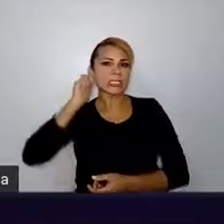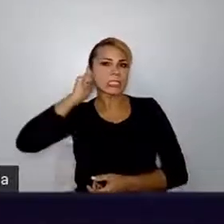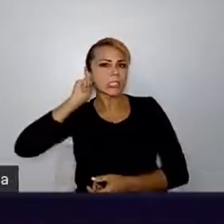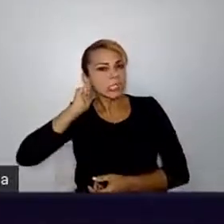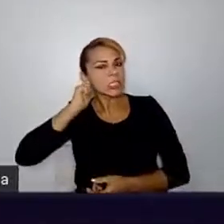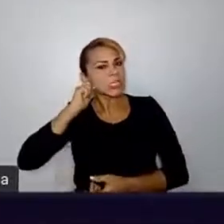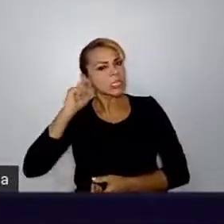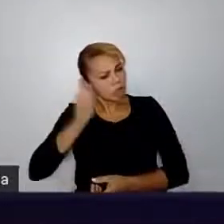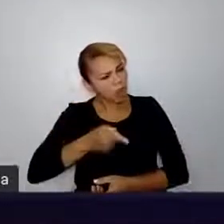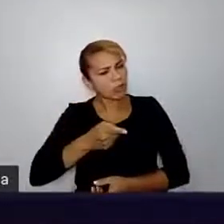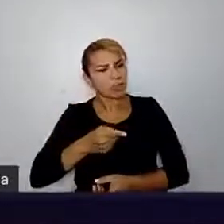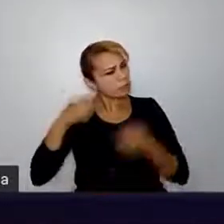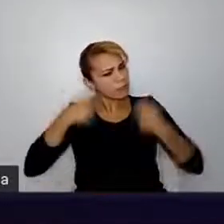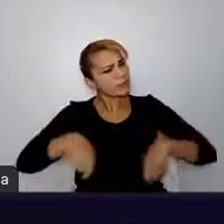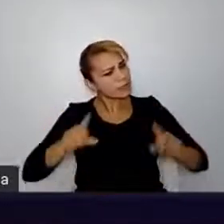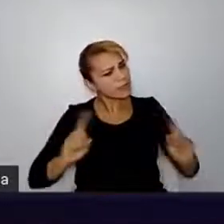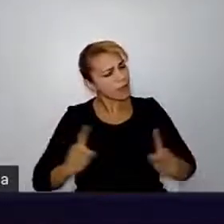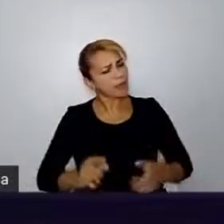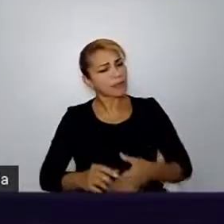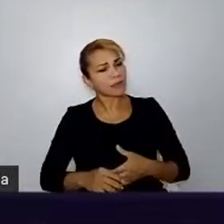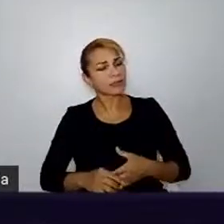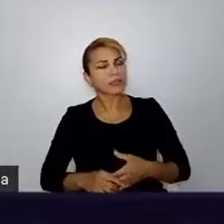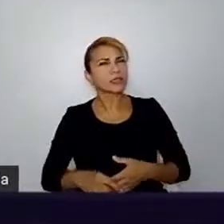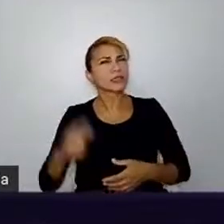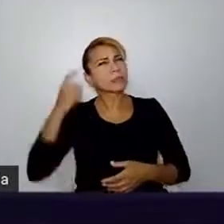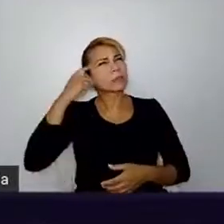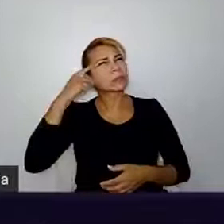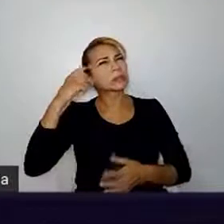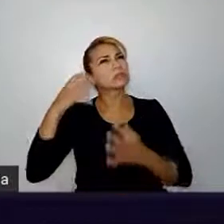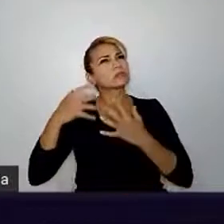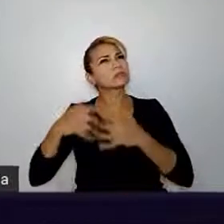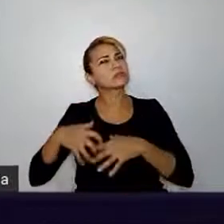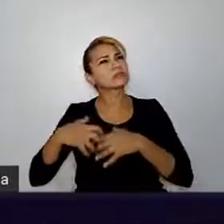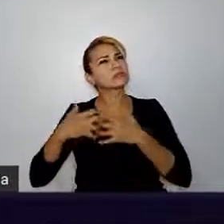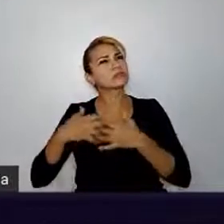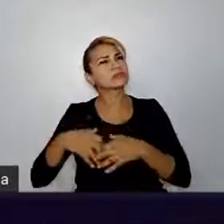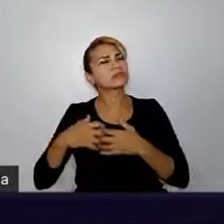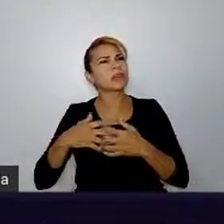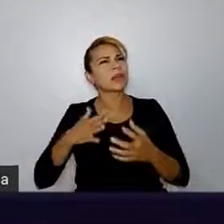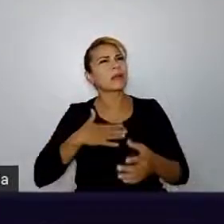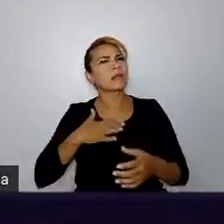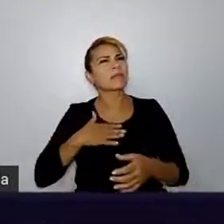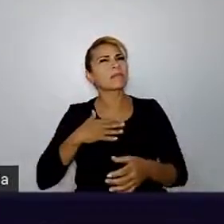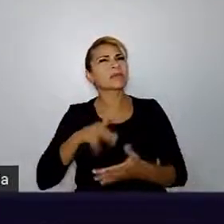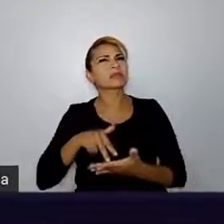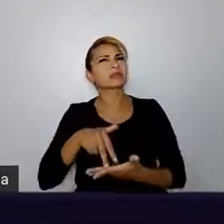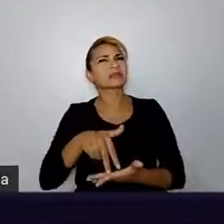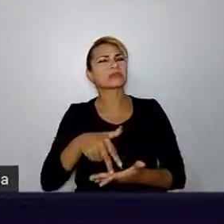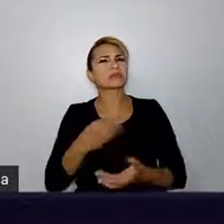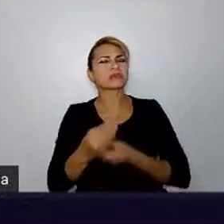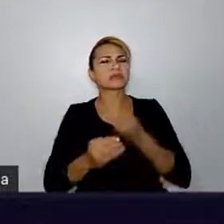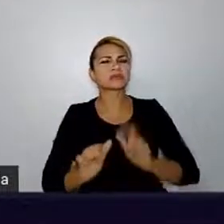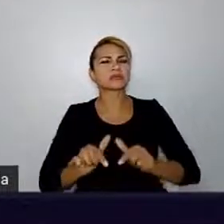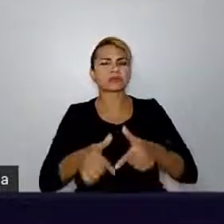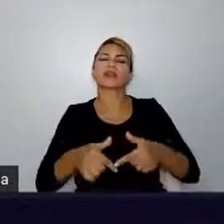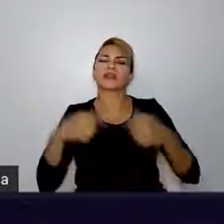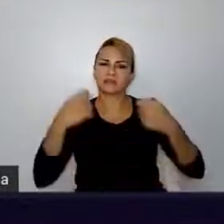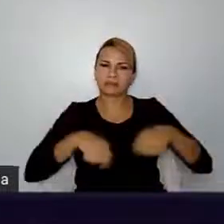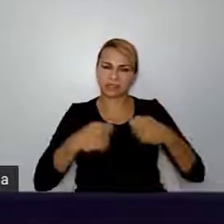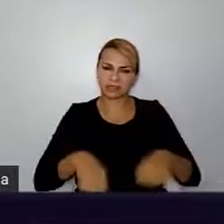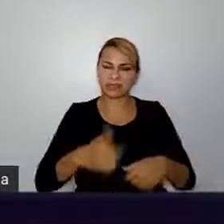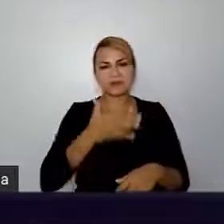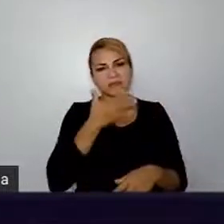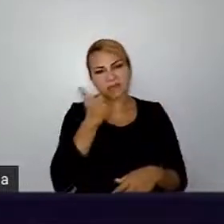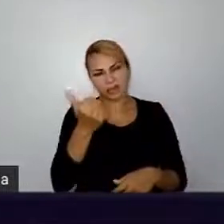E foi aí que eu comecei a ver, poxa, velho, nada a essa minha atitude e preciso melhorar. Então,